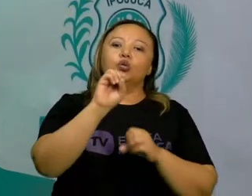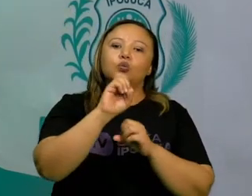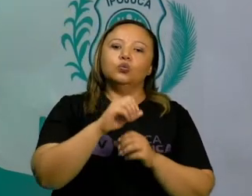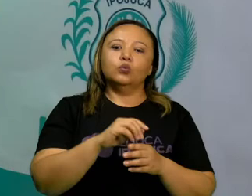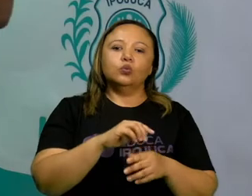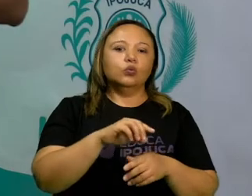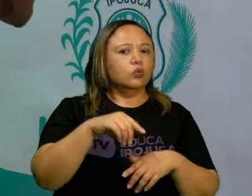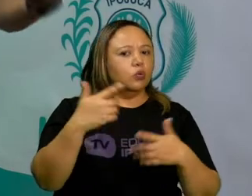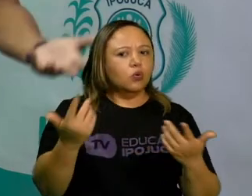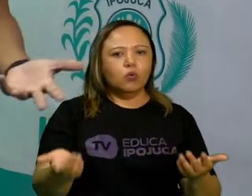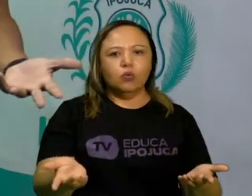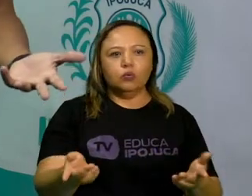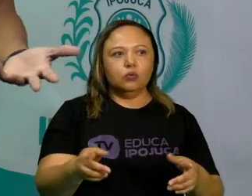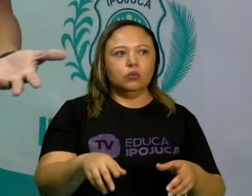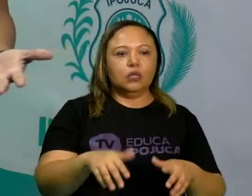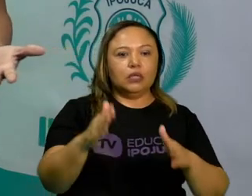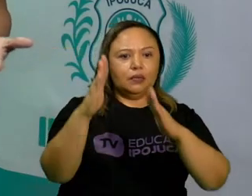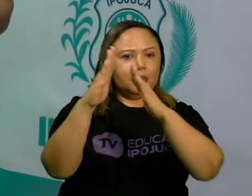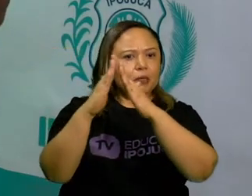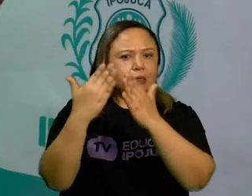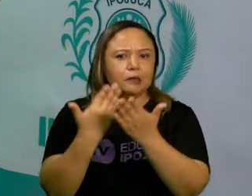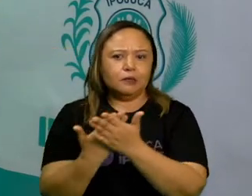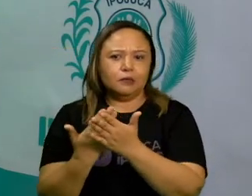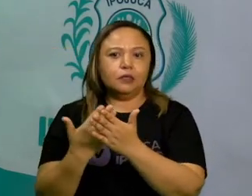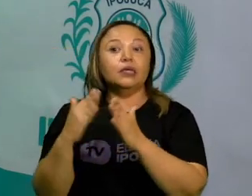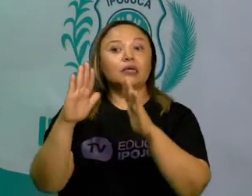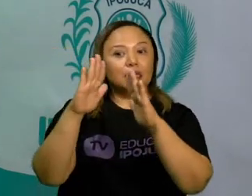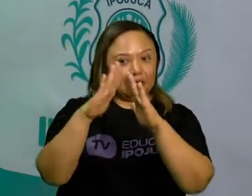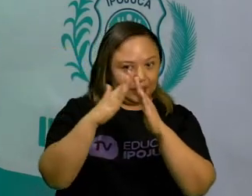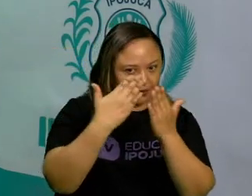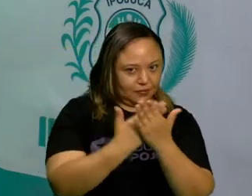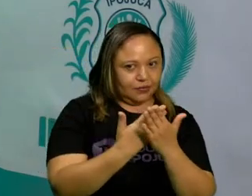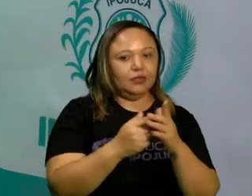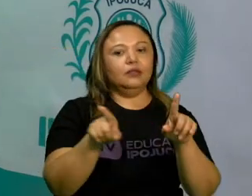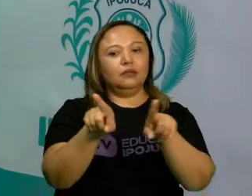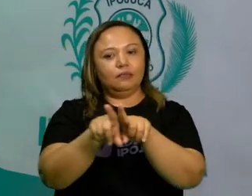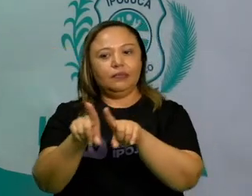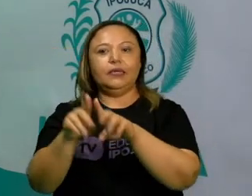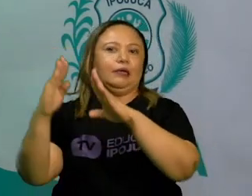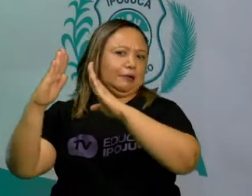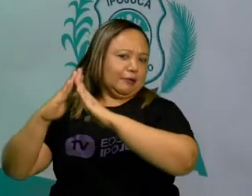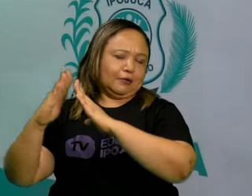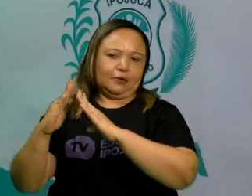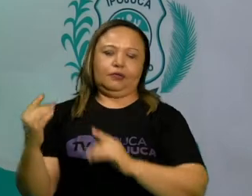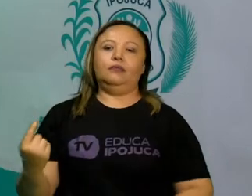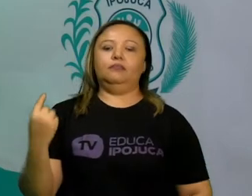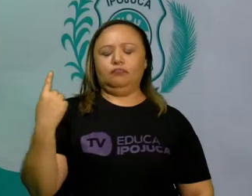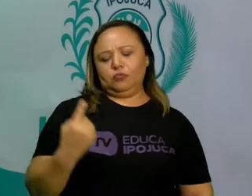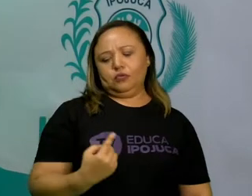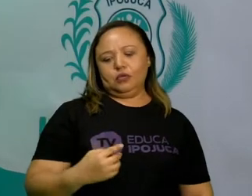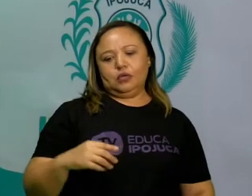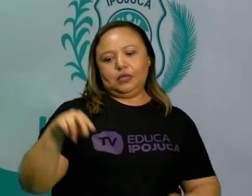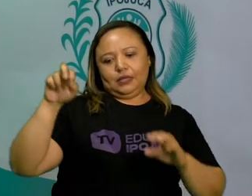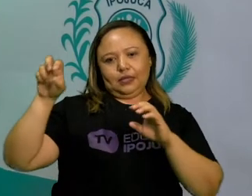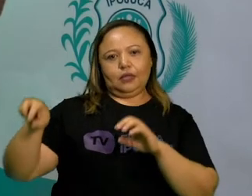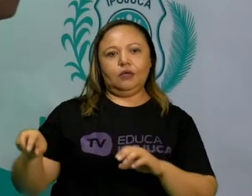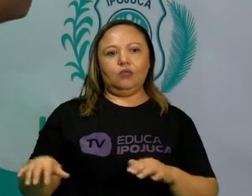ou os não formais, como a nossa casa, por exemplo, que não deixa de ser um ambiente educativo.